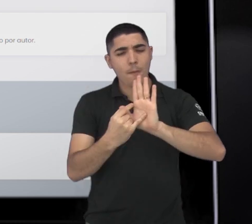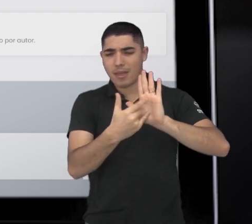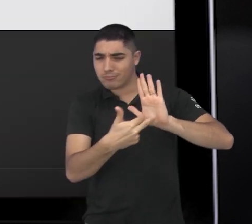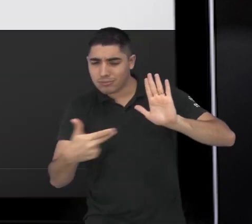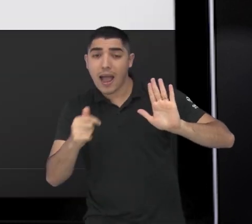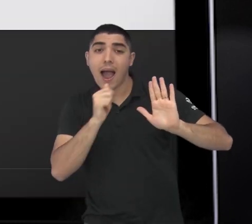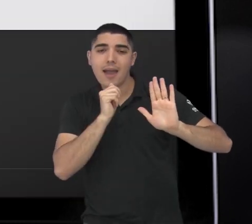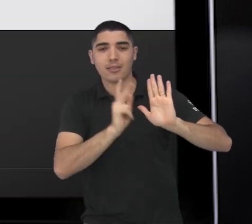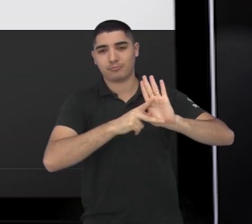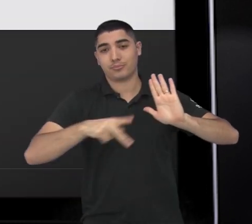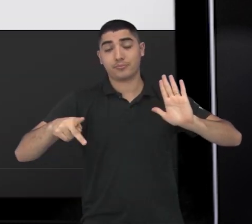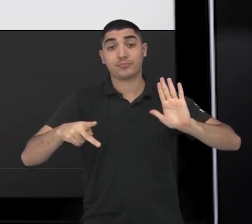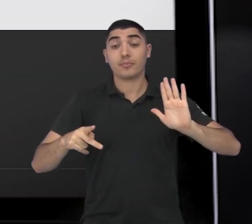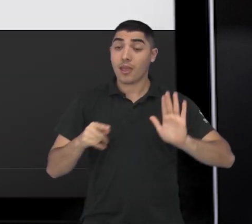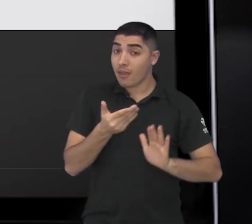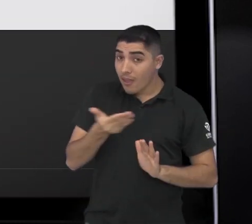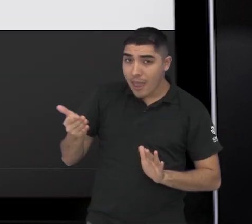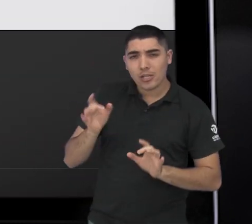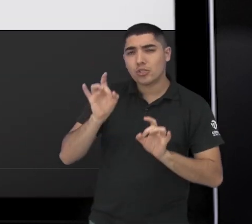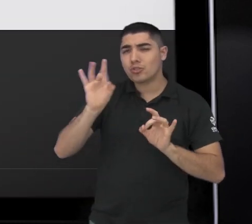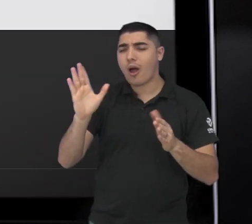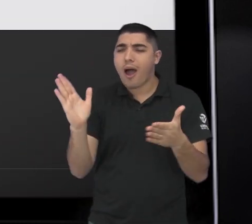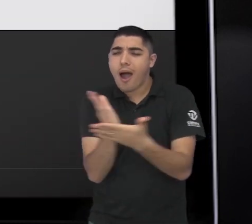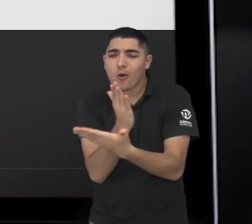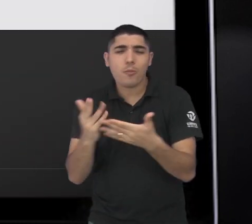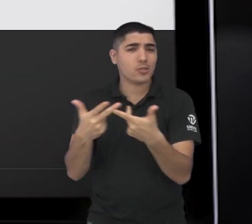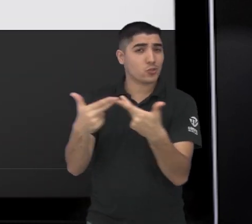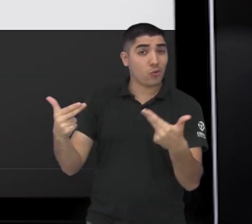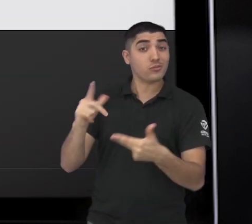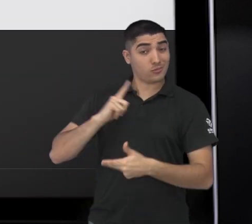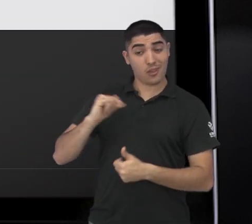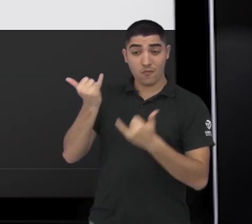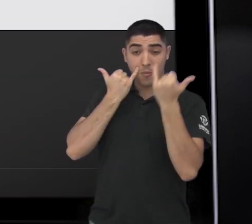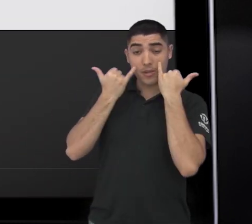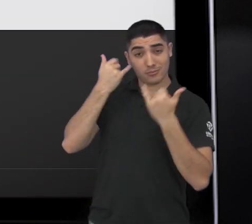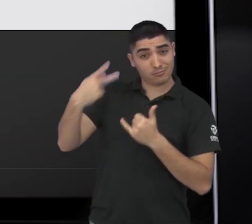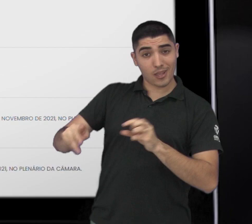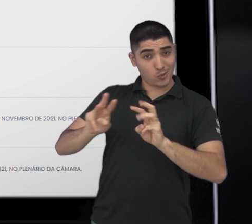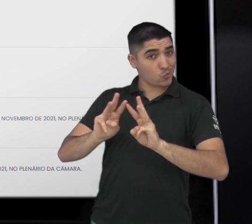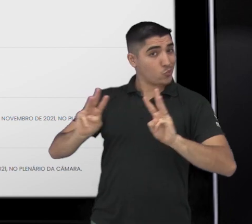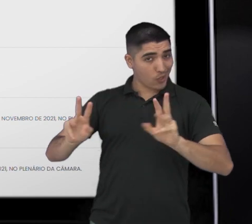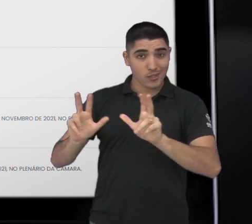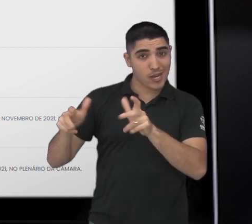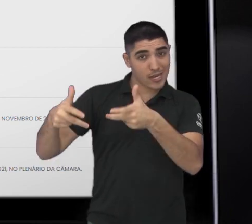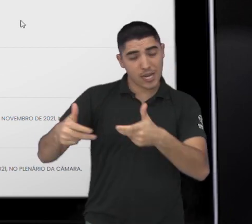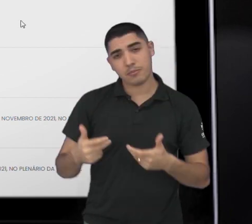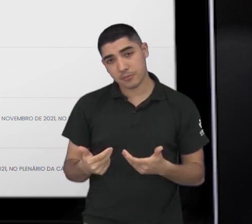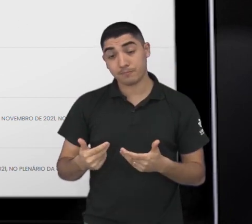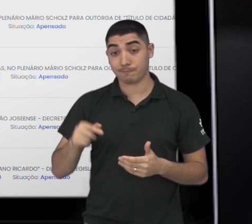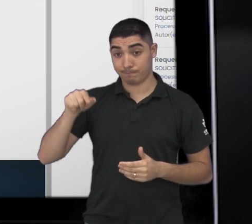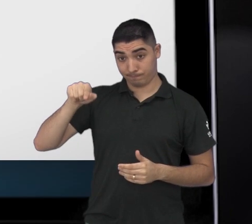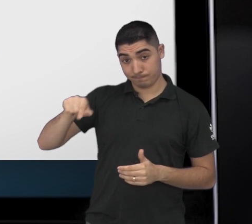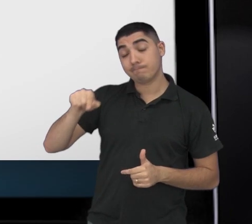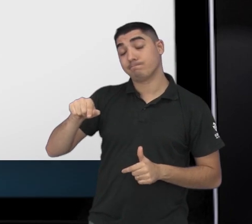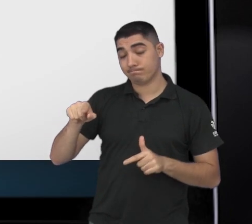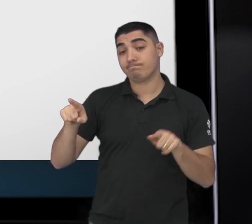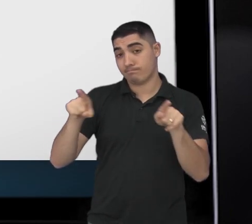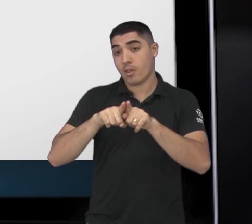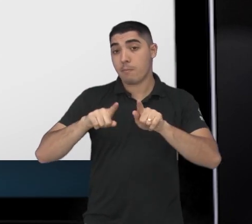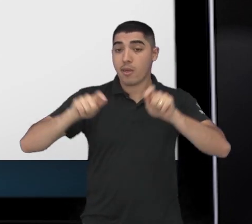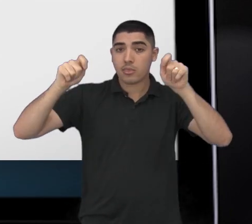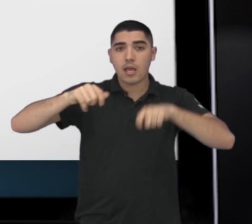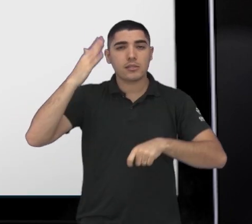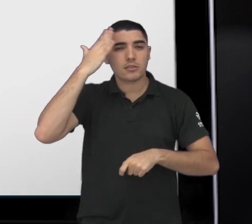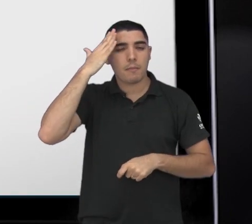em tramitação no Legislativo. E essas são só algumas das informações e funcionalidades presentes no site da Câmara. Pelo portal,